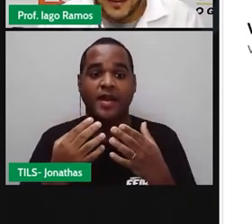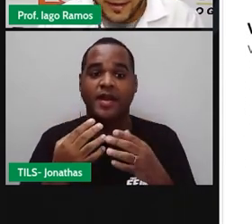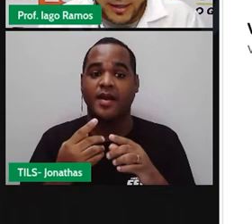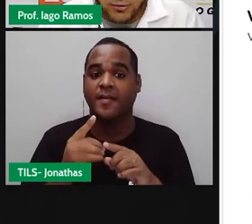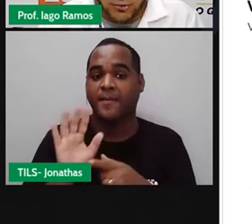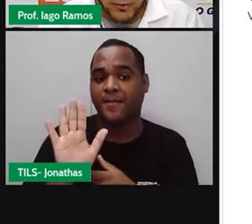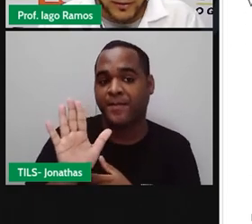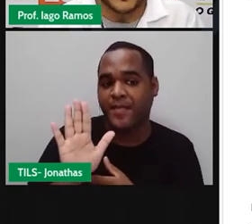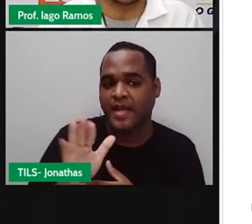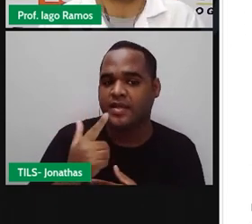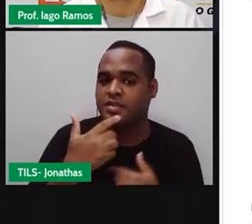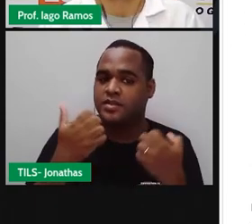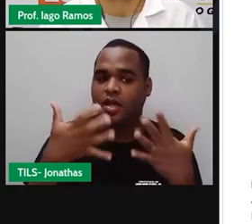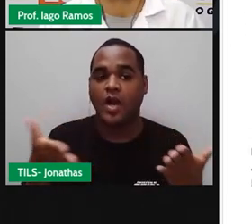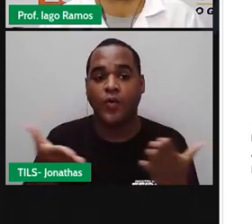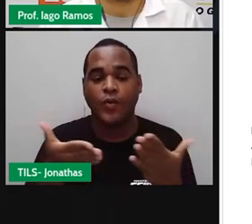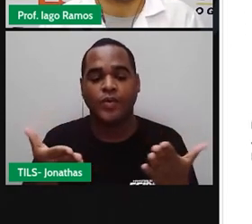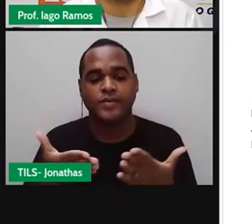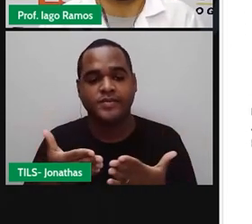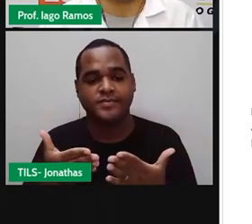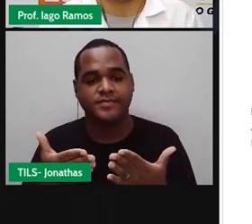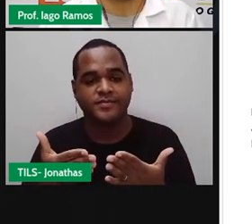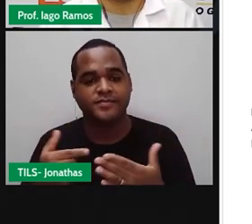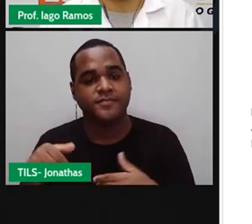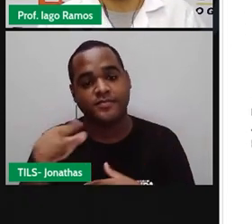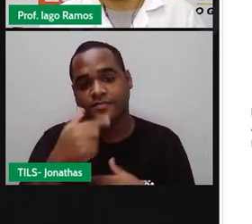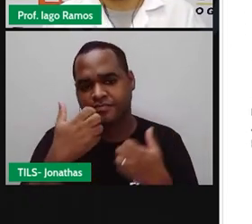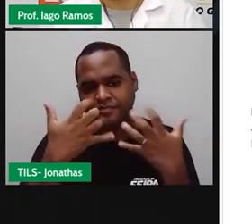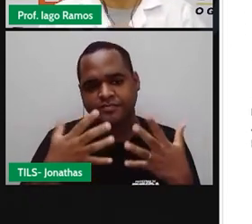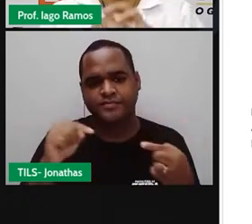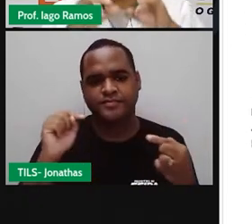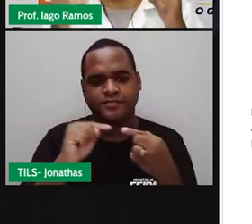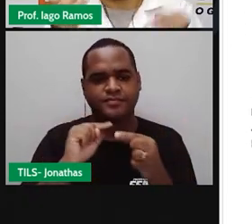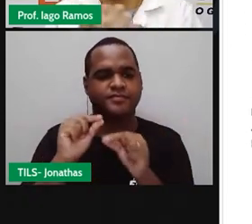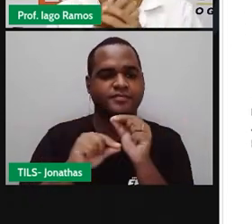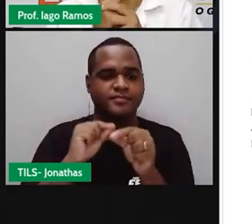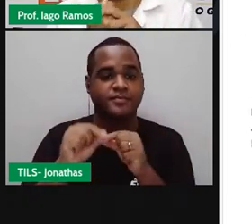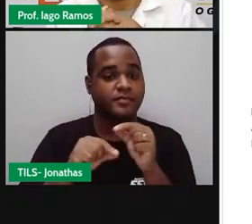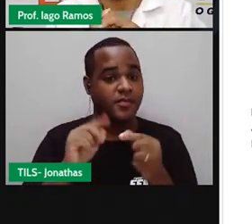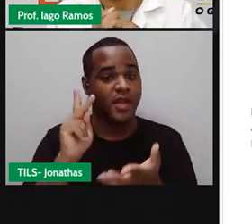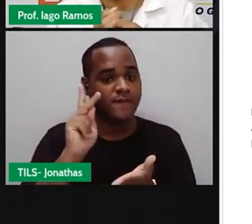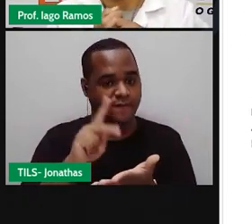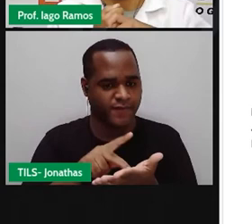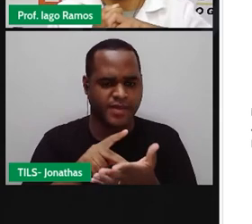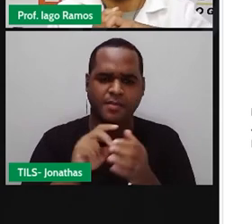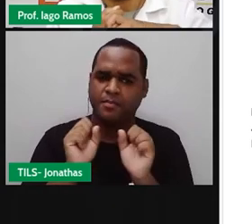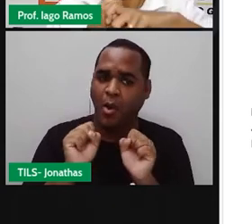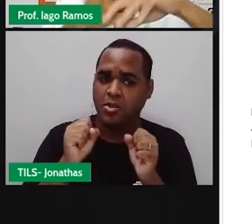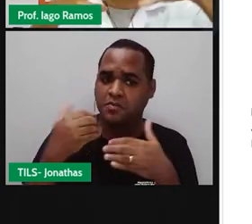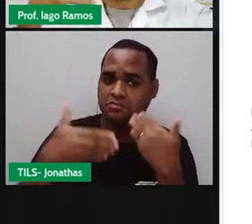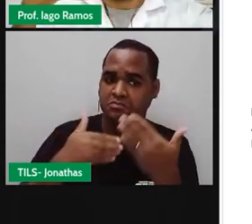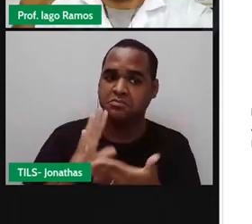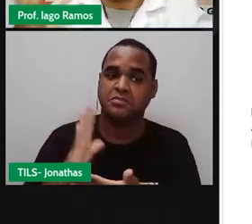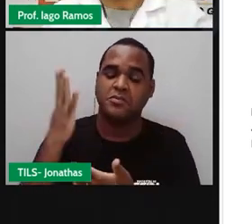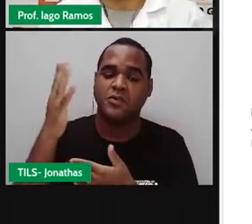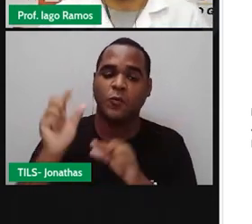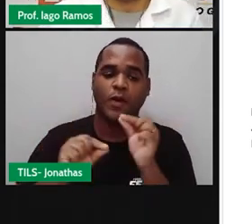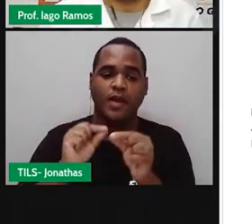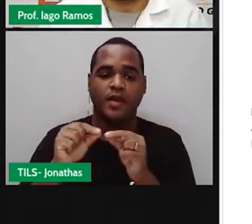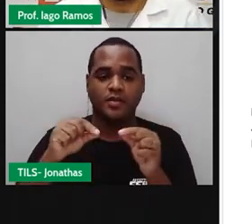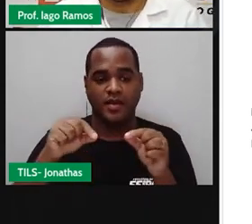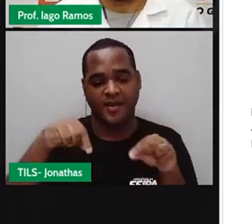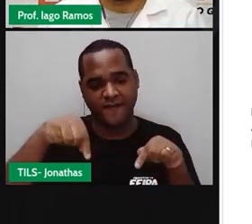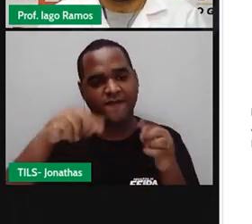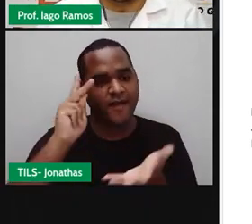Mas, agora, como é que isso funciona dentro de uma situação que possa acontecer no mundo